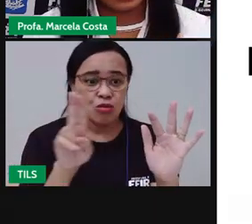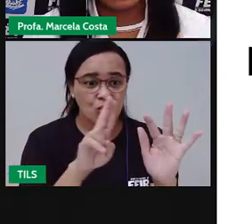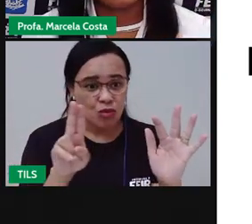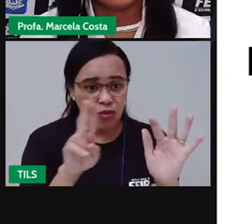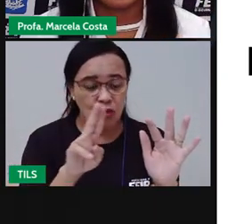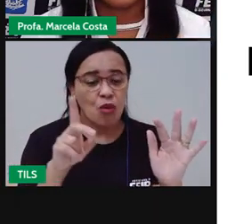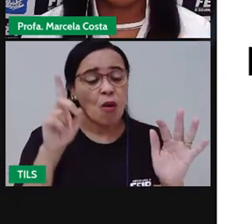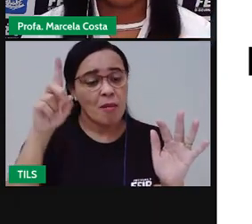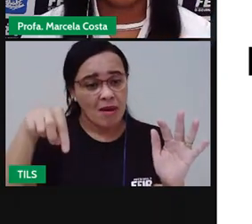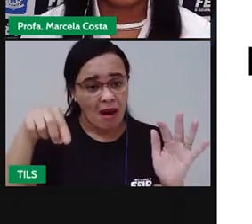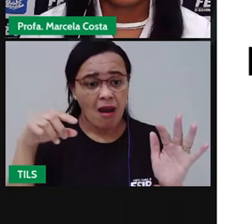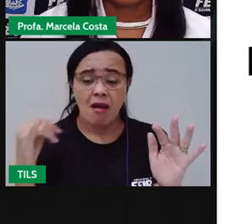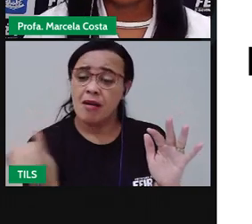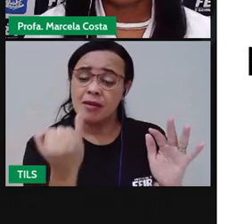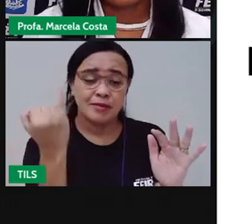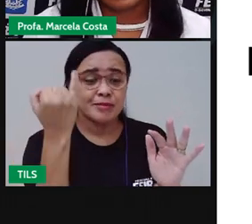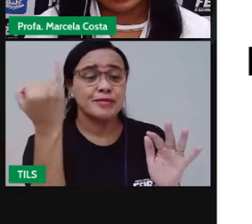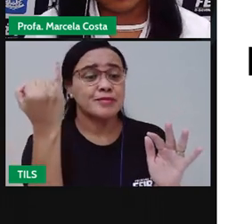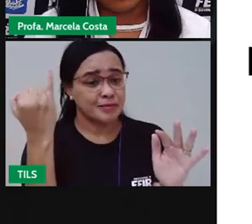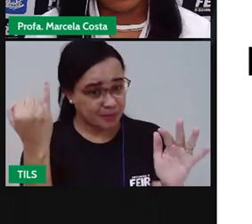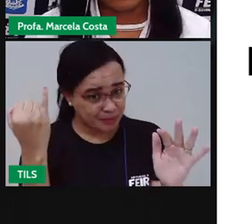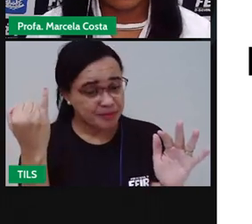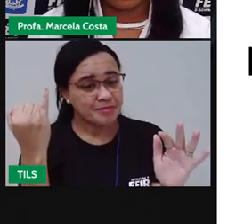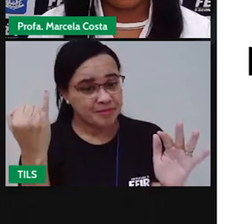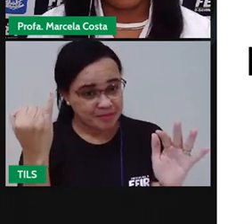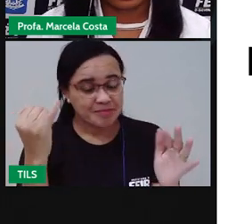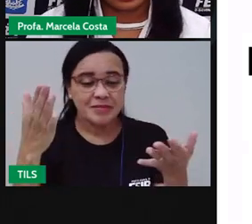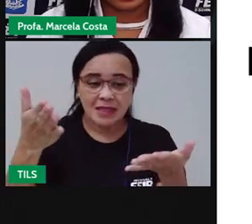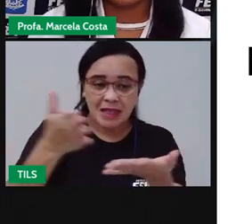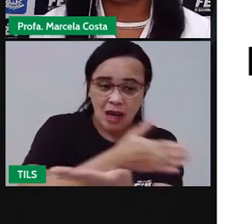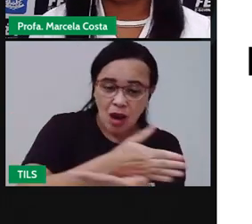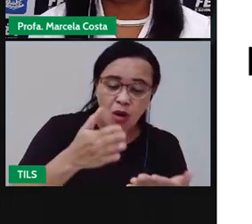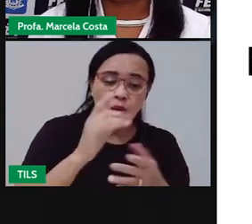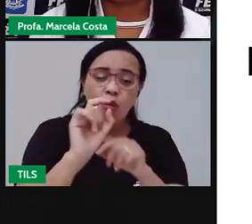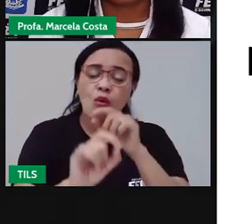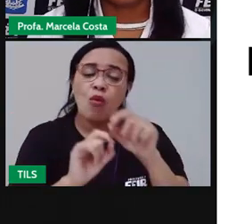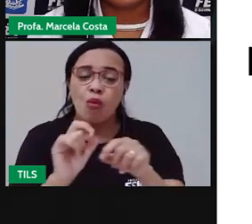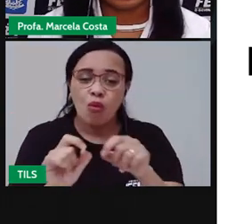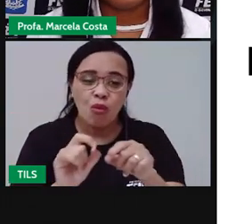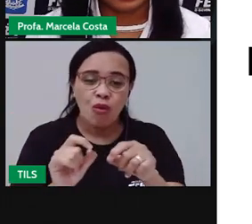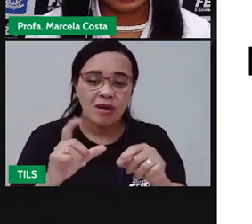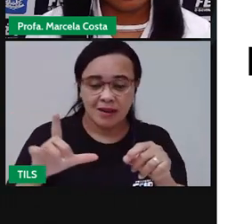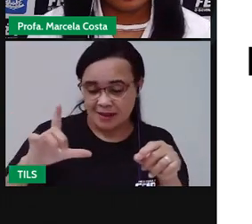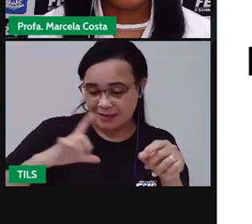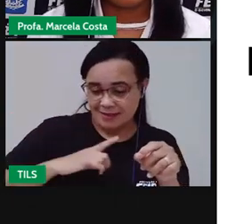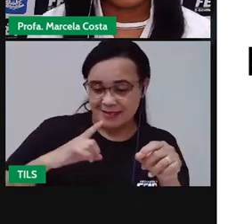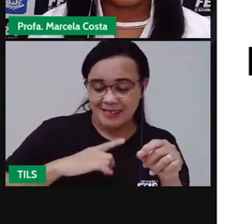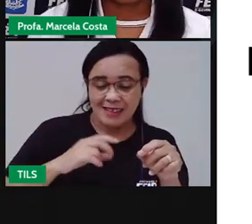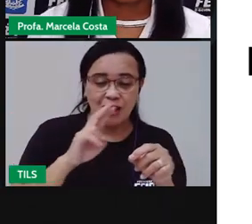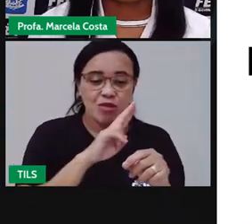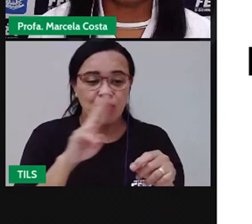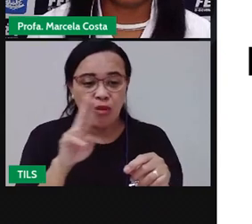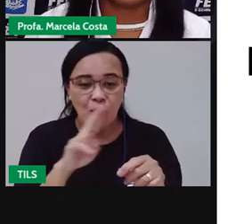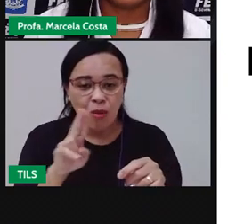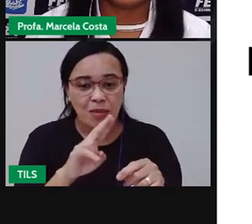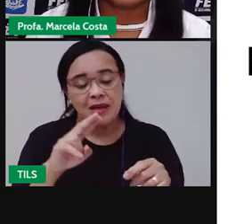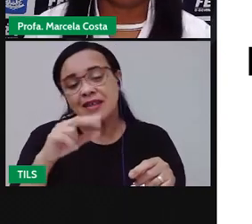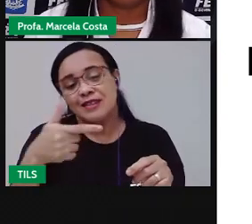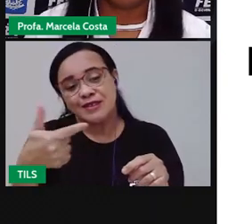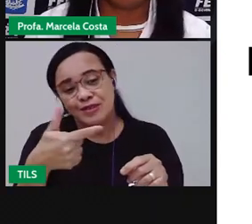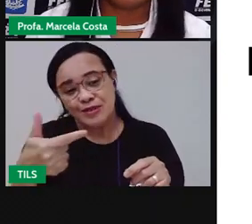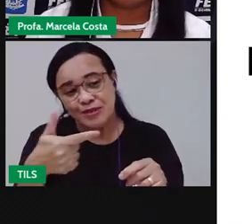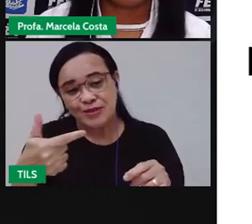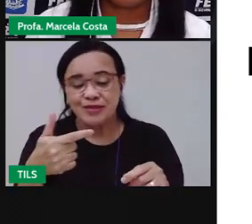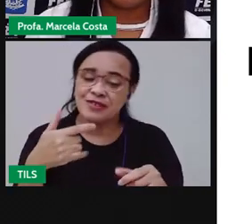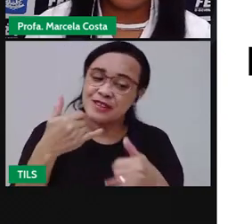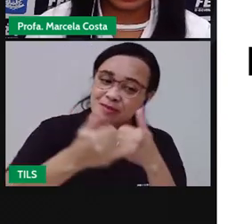tem uma função, não é isso? Tem alguns deles, tem apelidos, né? Que